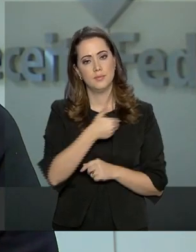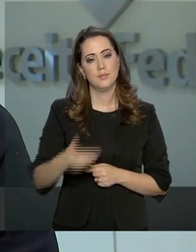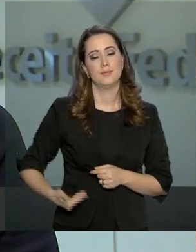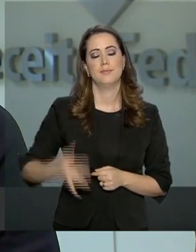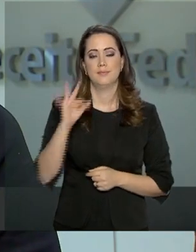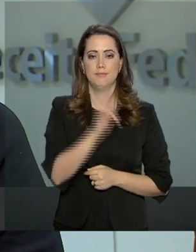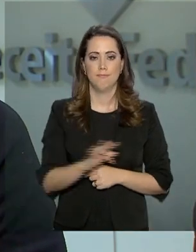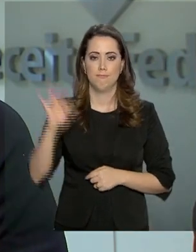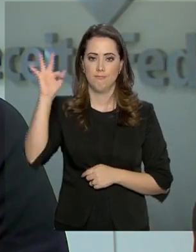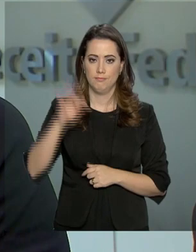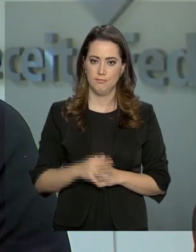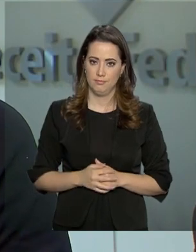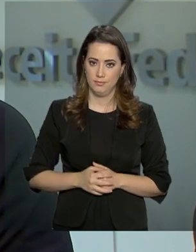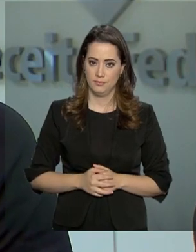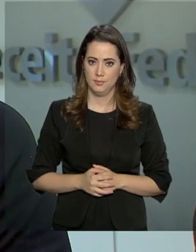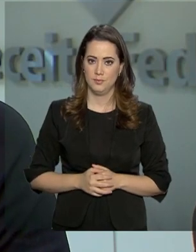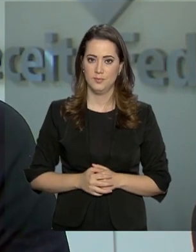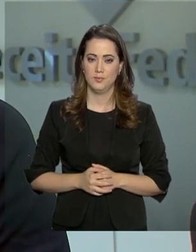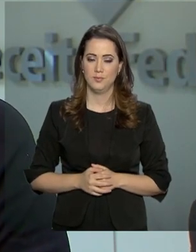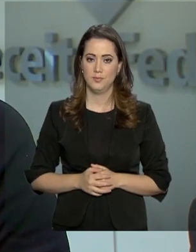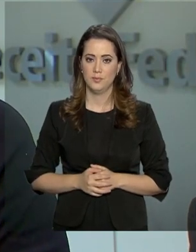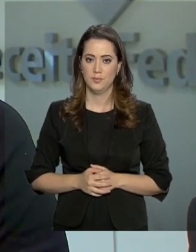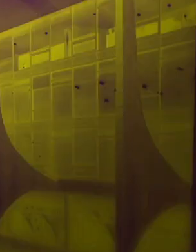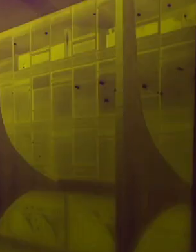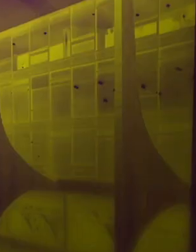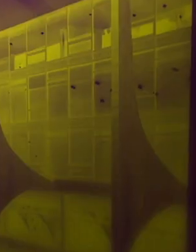TV NBR, a TV do Governo Federal. Tchau.